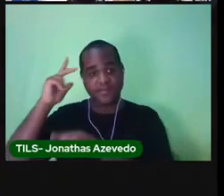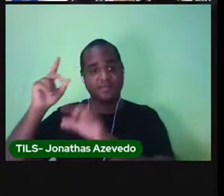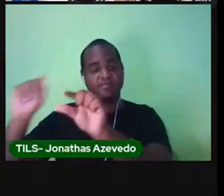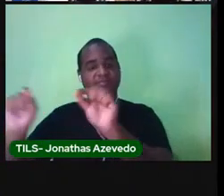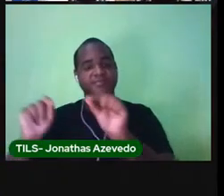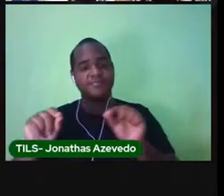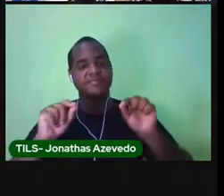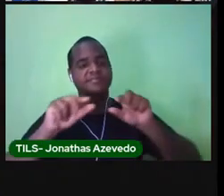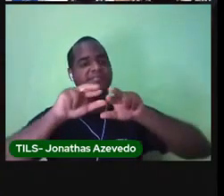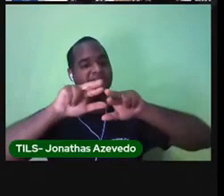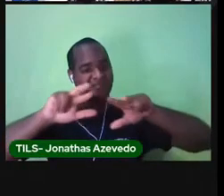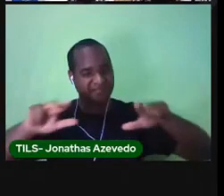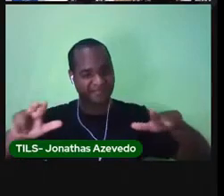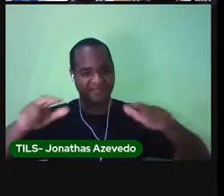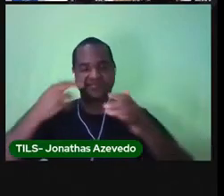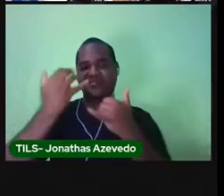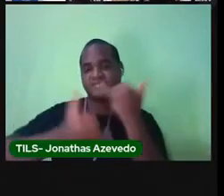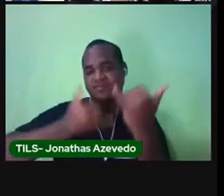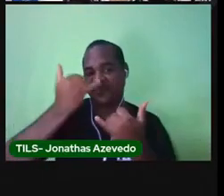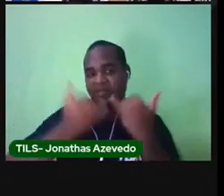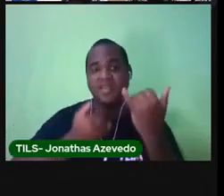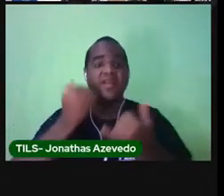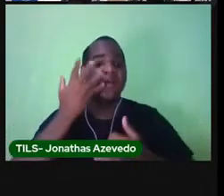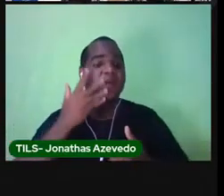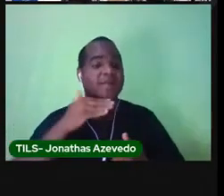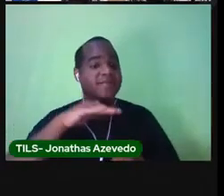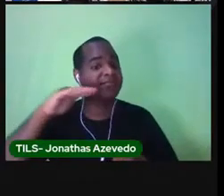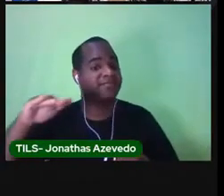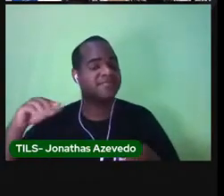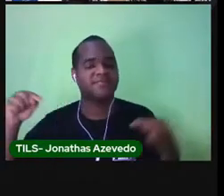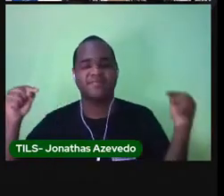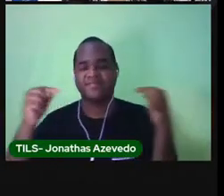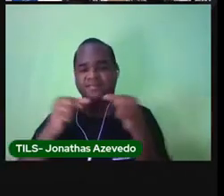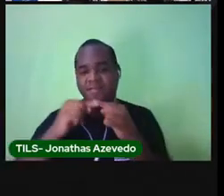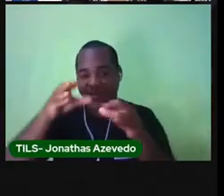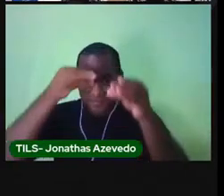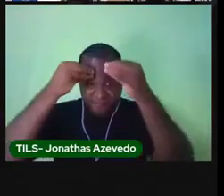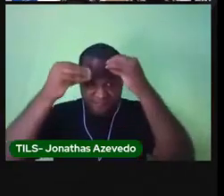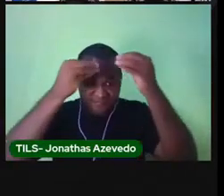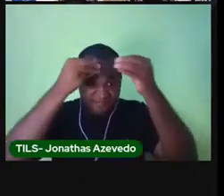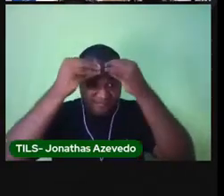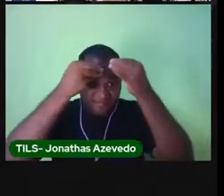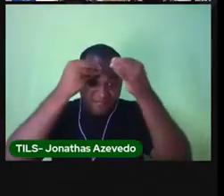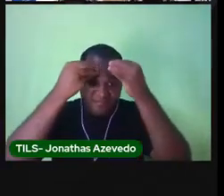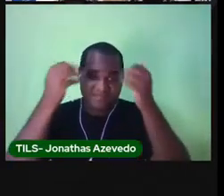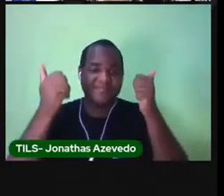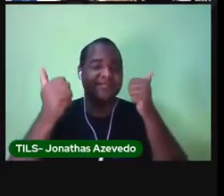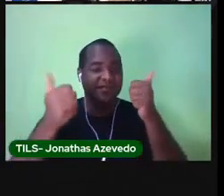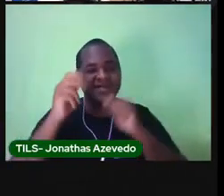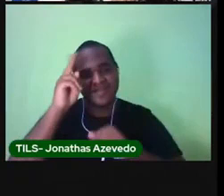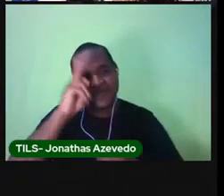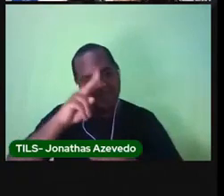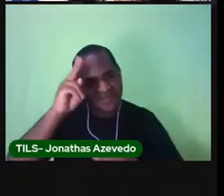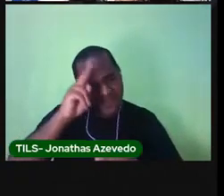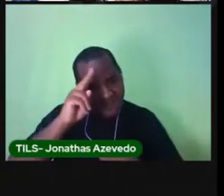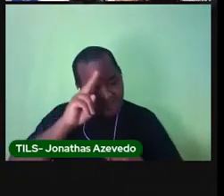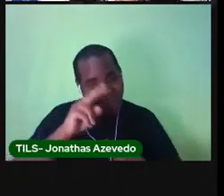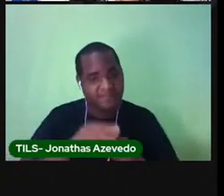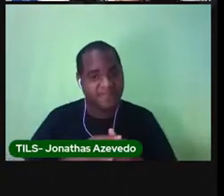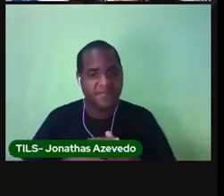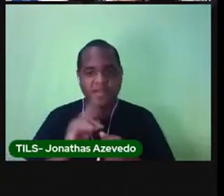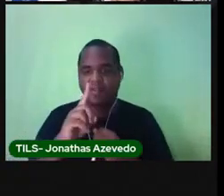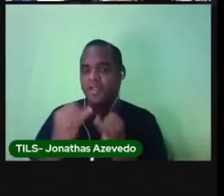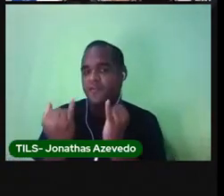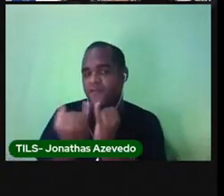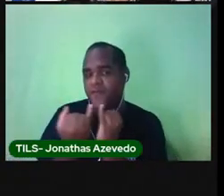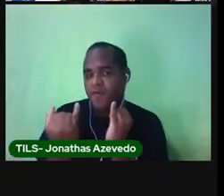embara e dá ritmo às brincadeiras infantis e são de fácil memorização. Lembra? Quem cochicha o